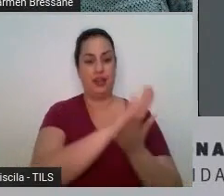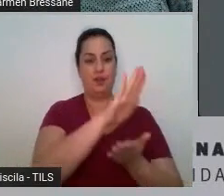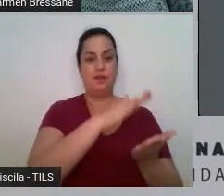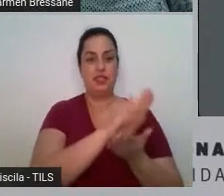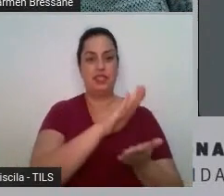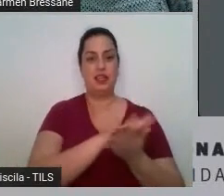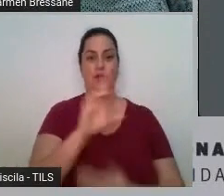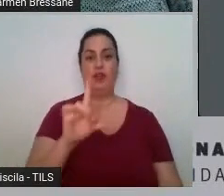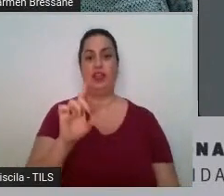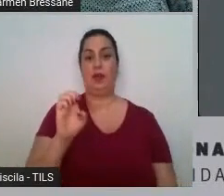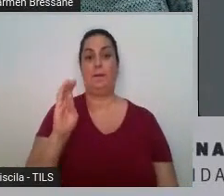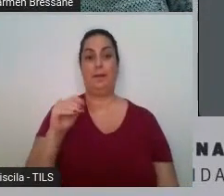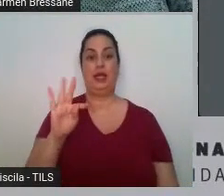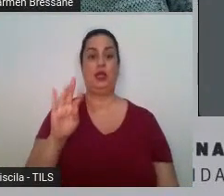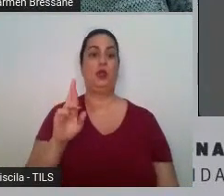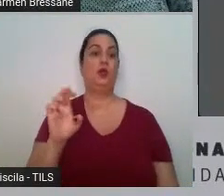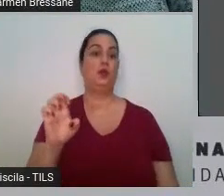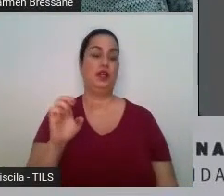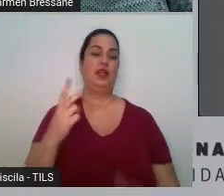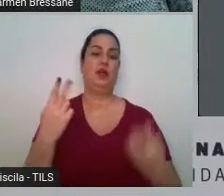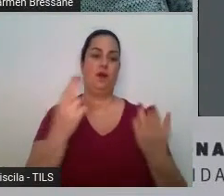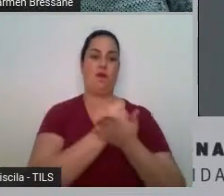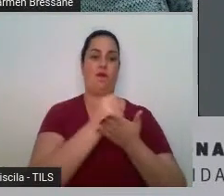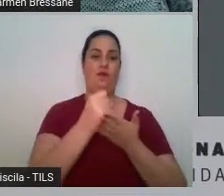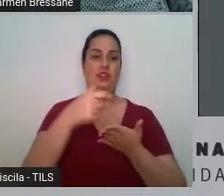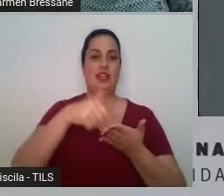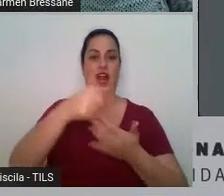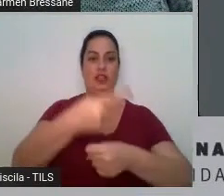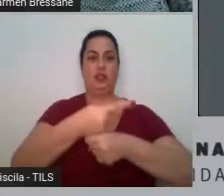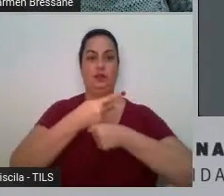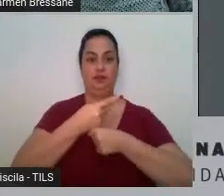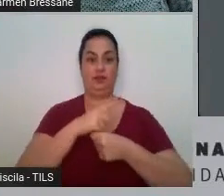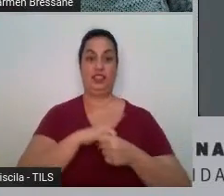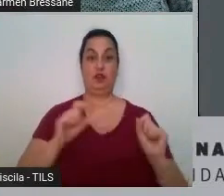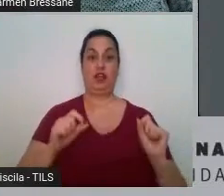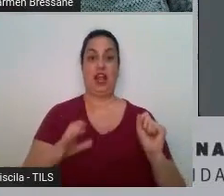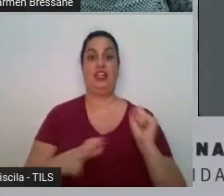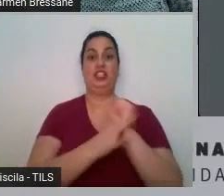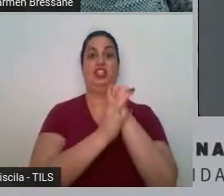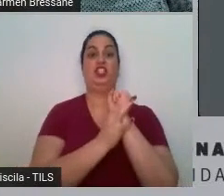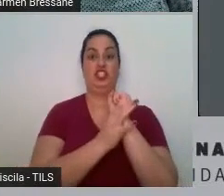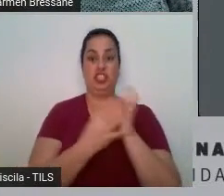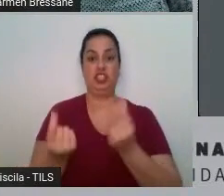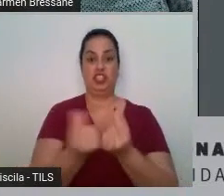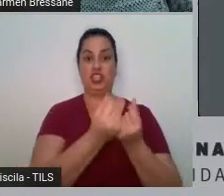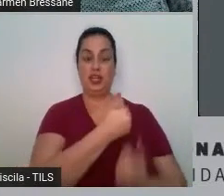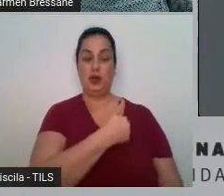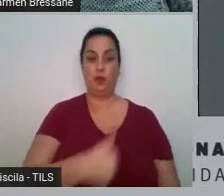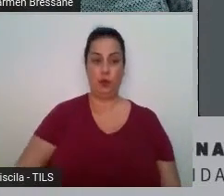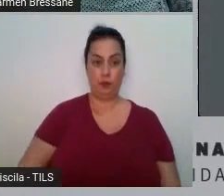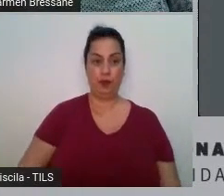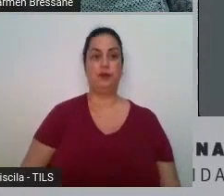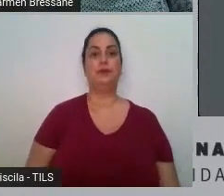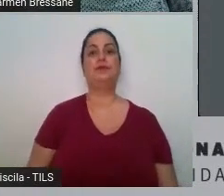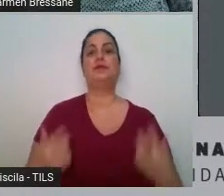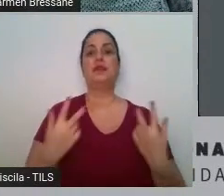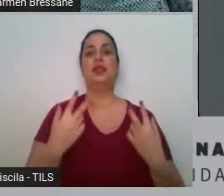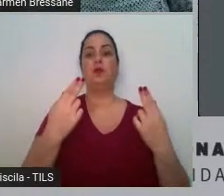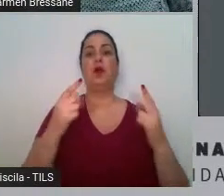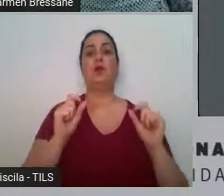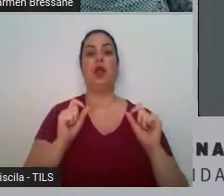financeiro com garantia pública é colocar o Estado o ente federado